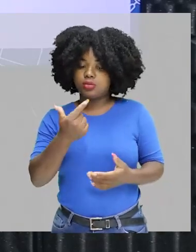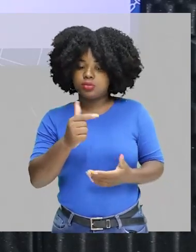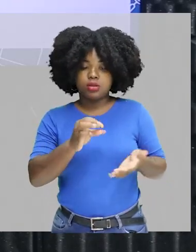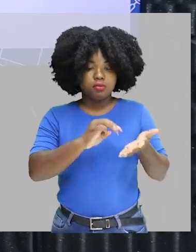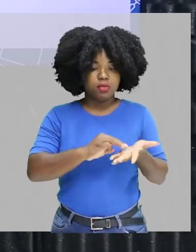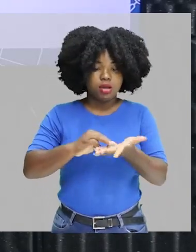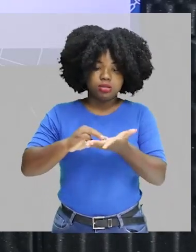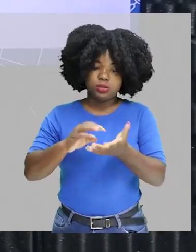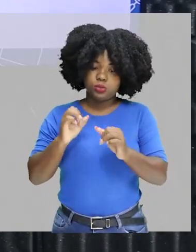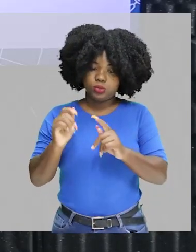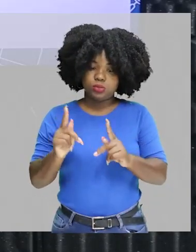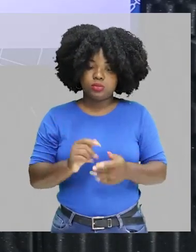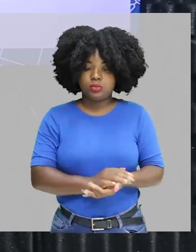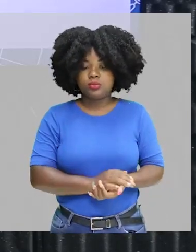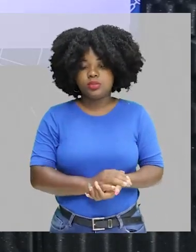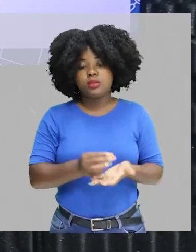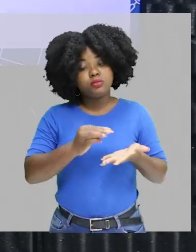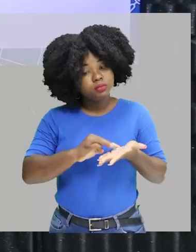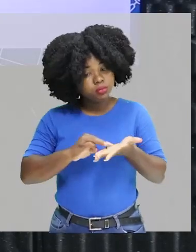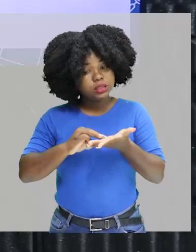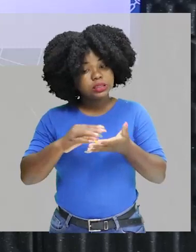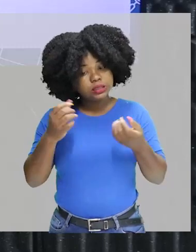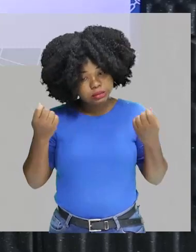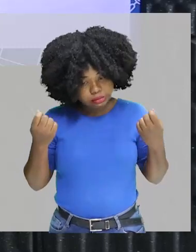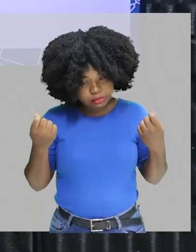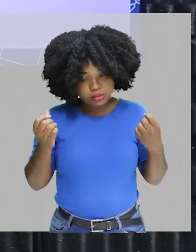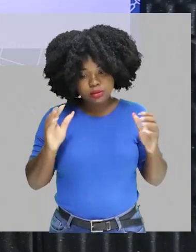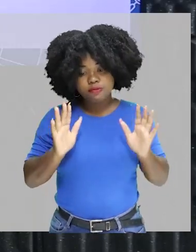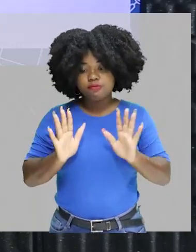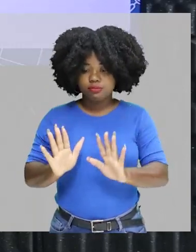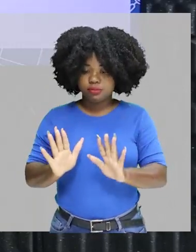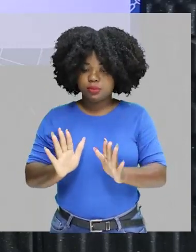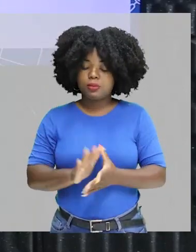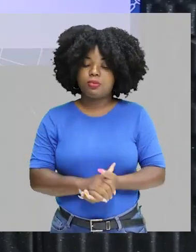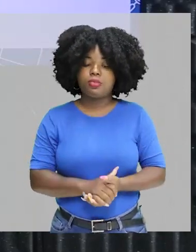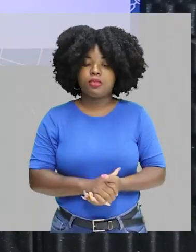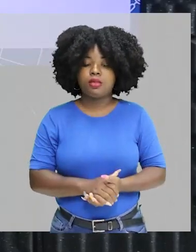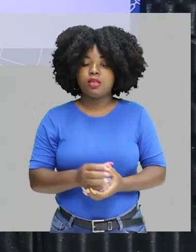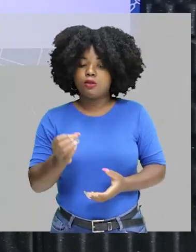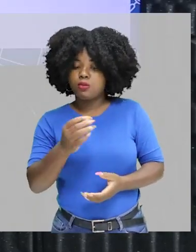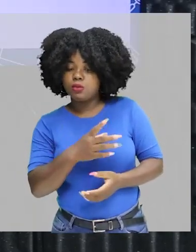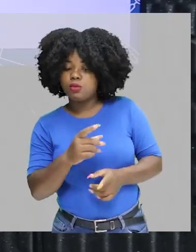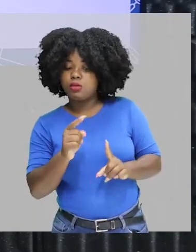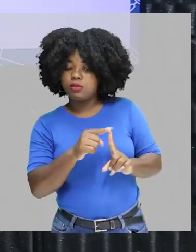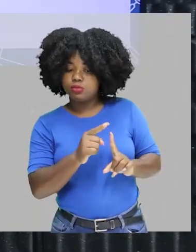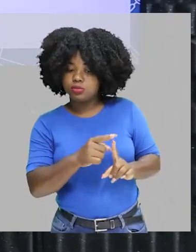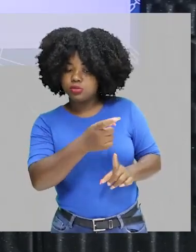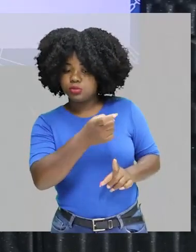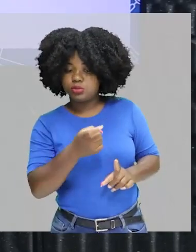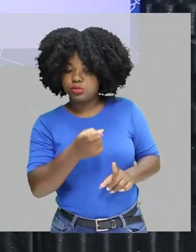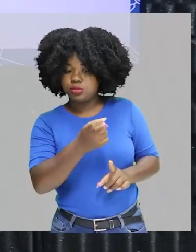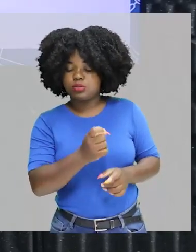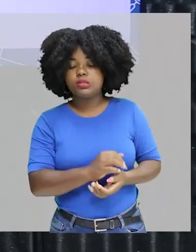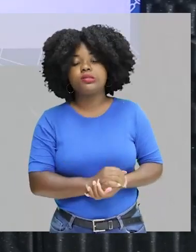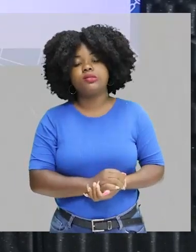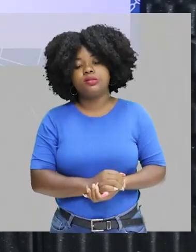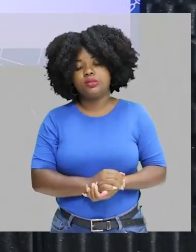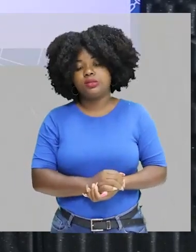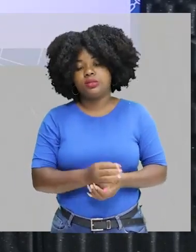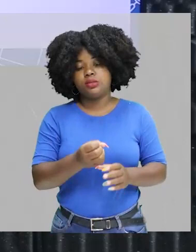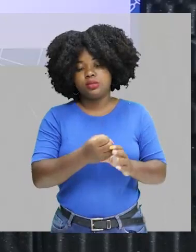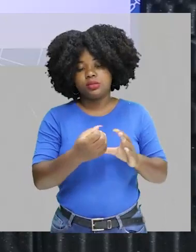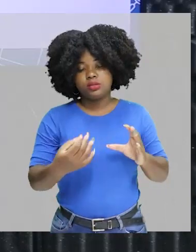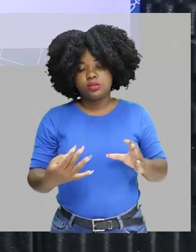não carrega a massa. A massa vai permanecer a mesma. Então, o novo elemento, o elemento X, tem as seguintes